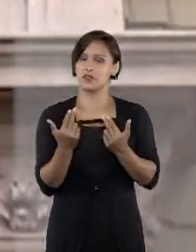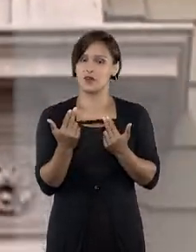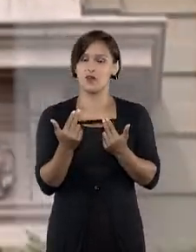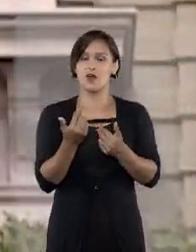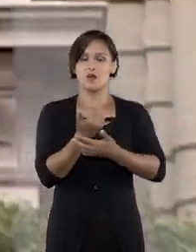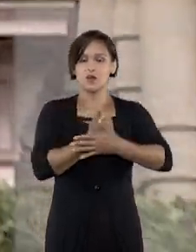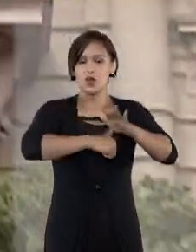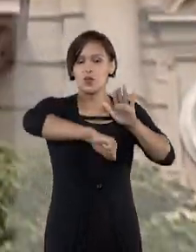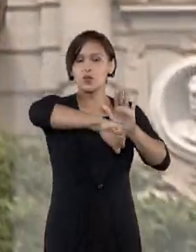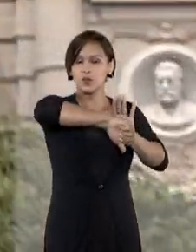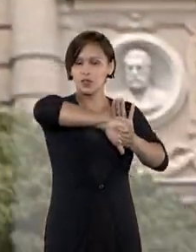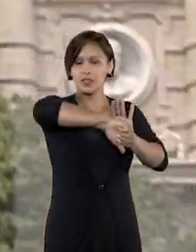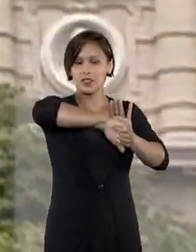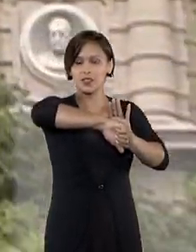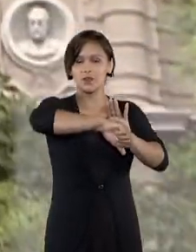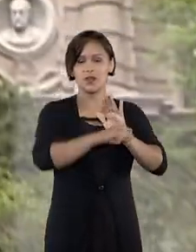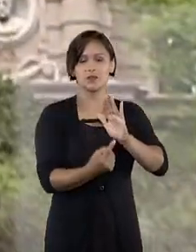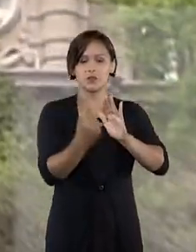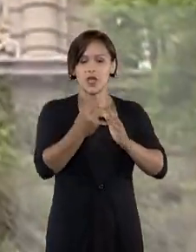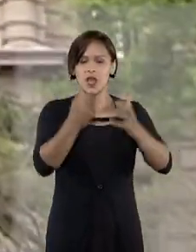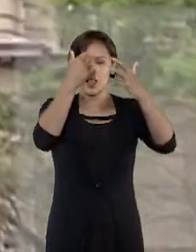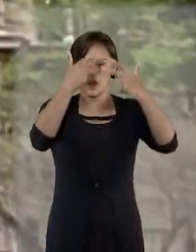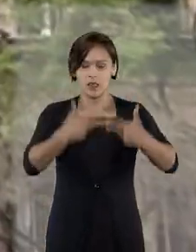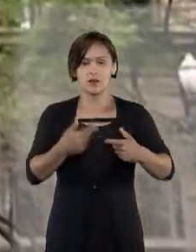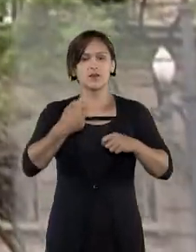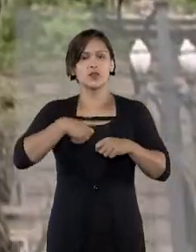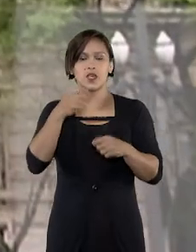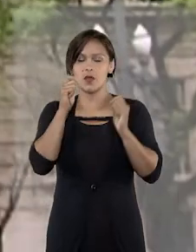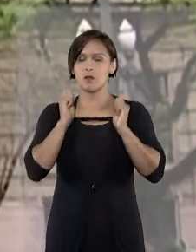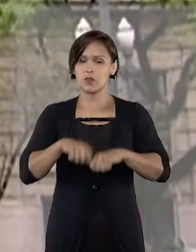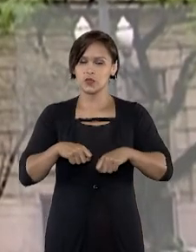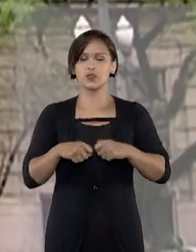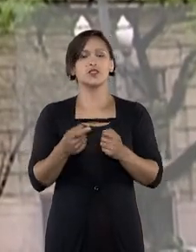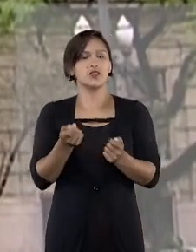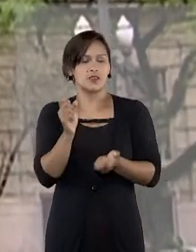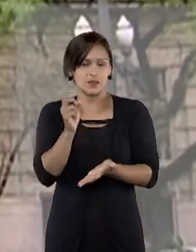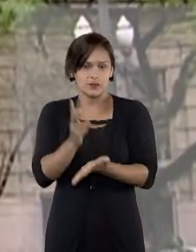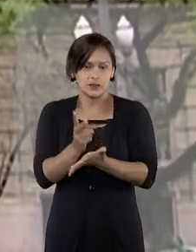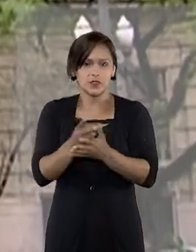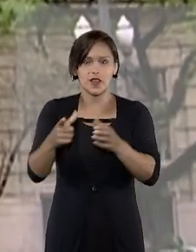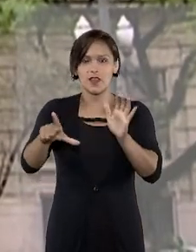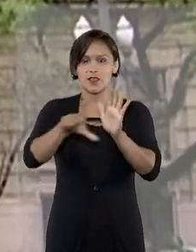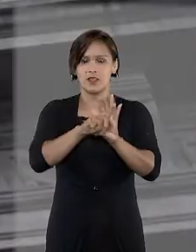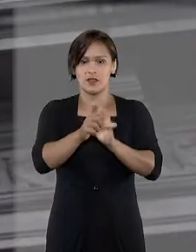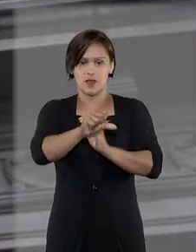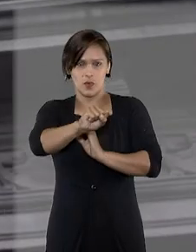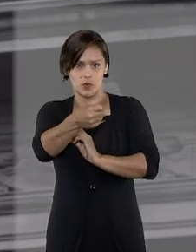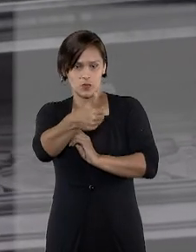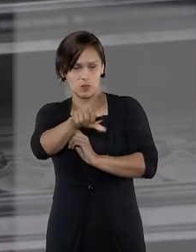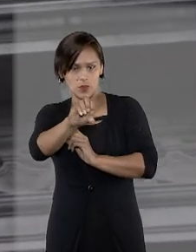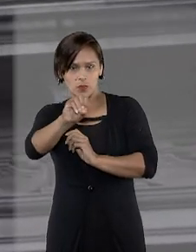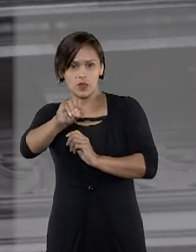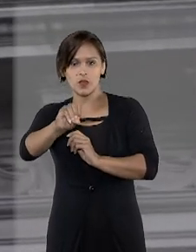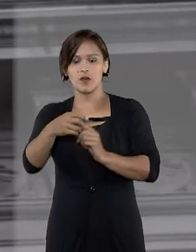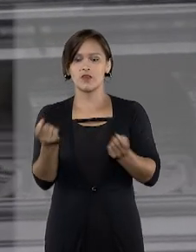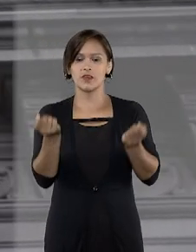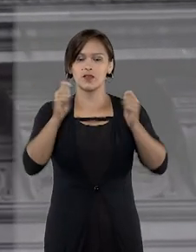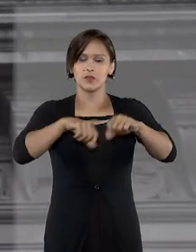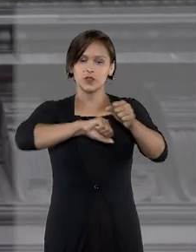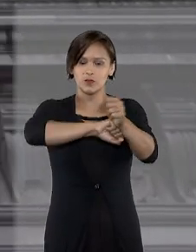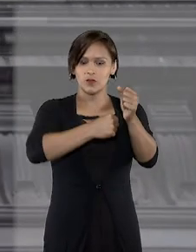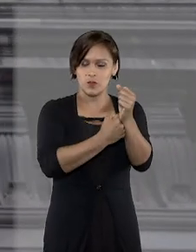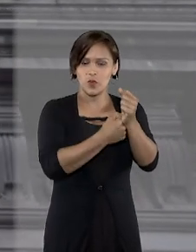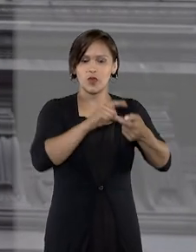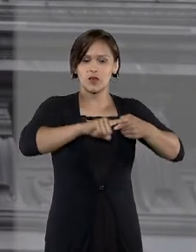elementos do crime permaneciam íntegros e a situação caberia na exceção prevista na Lei nº 8.009, que permite a penhora do bem